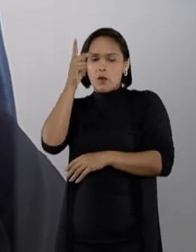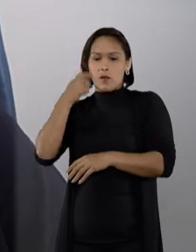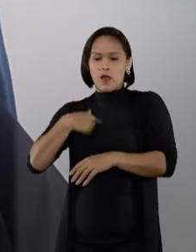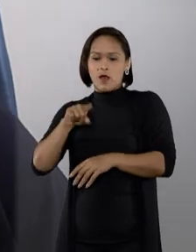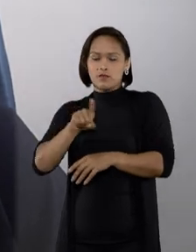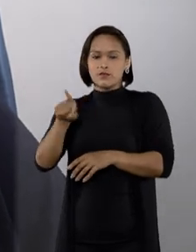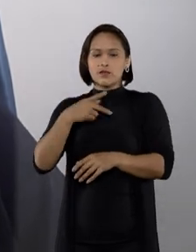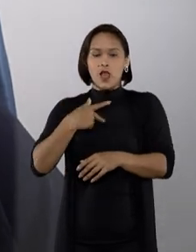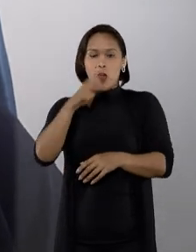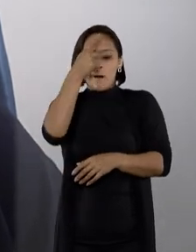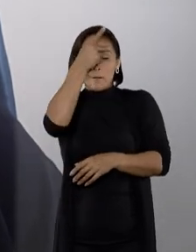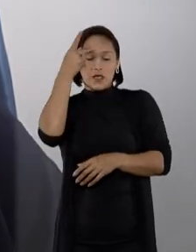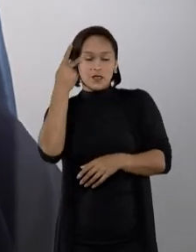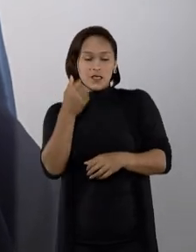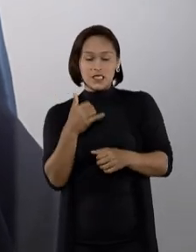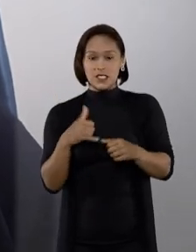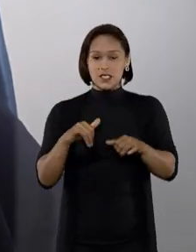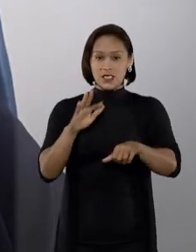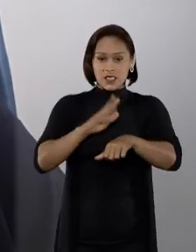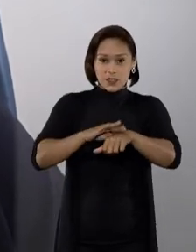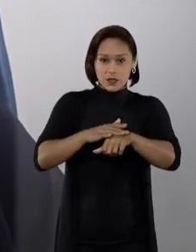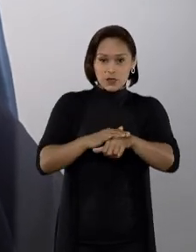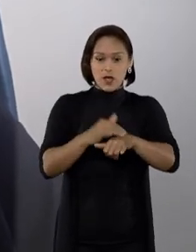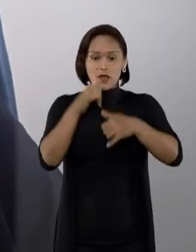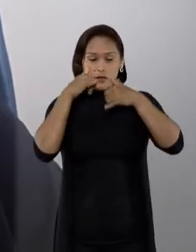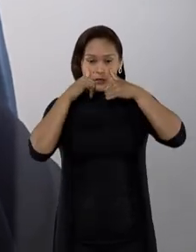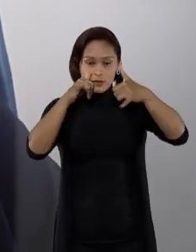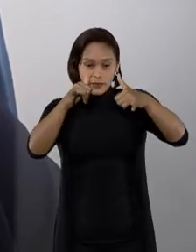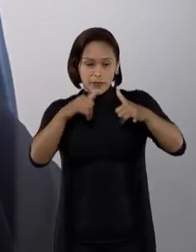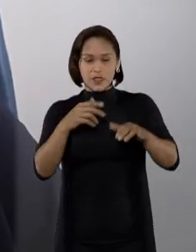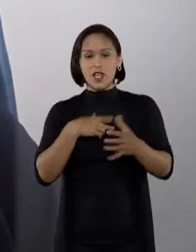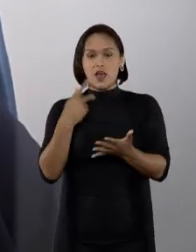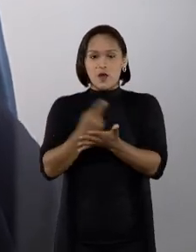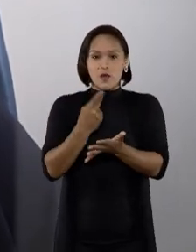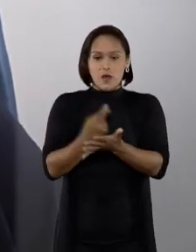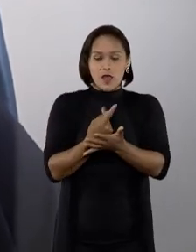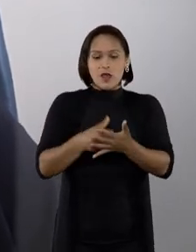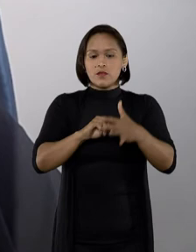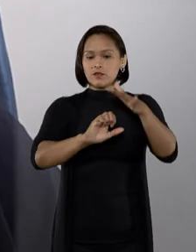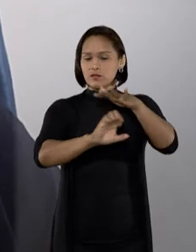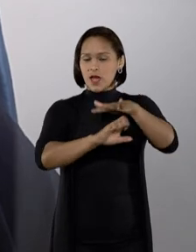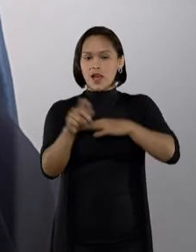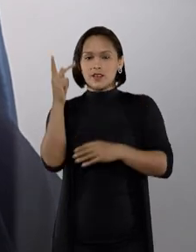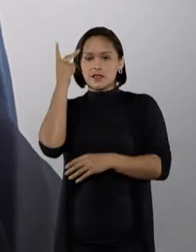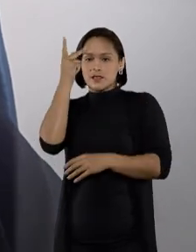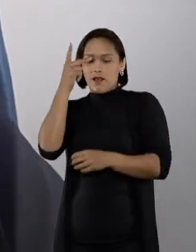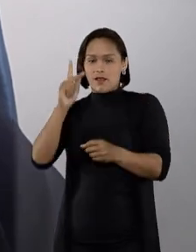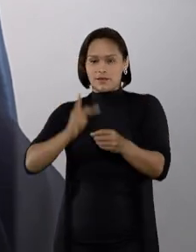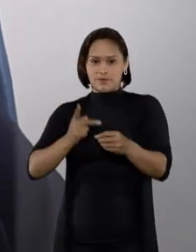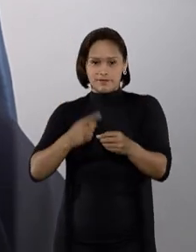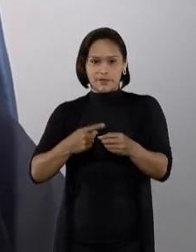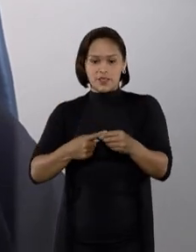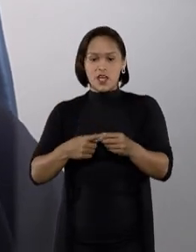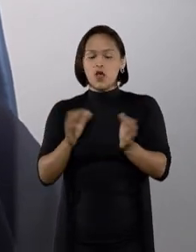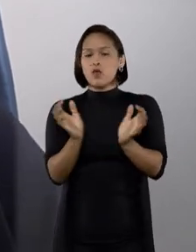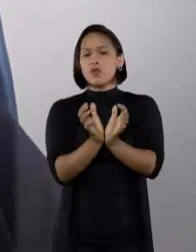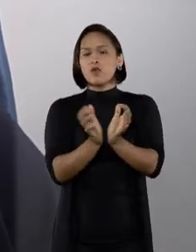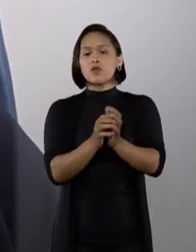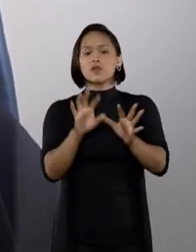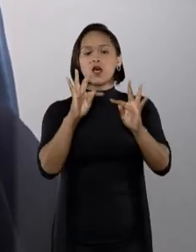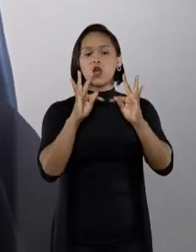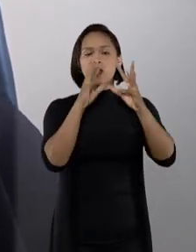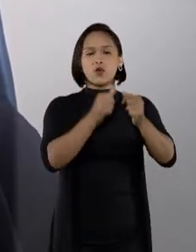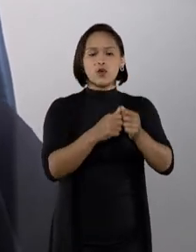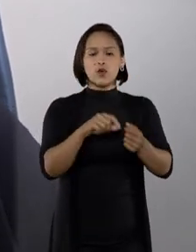se machucou em decorrência de pane elétrica em uma composição da empresa na cidade de São Paulo. A turma concluiu que o dano está